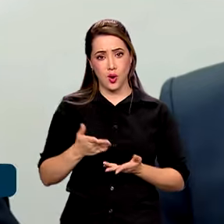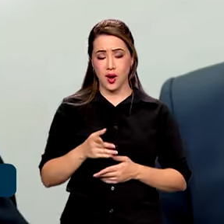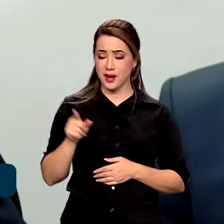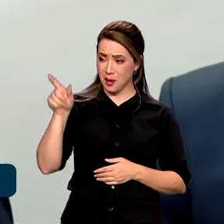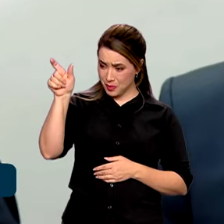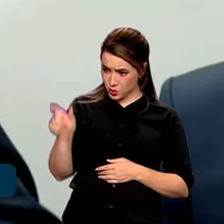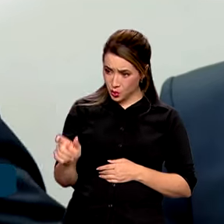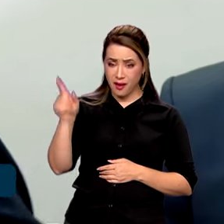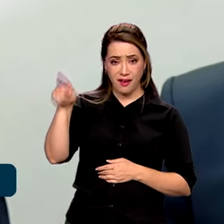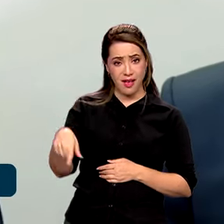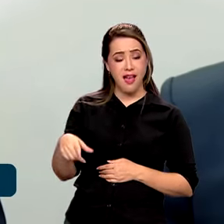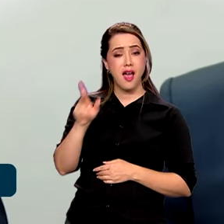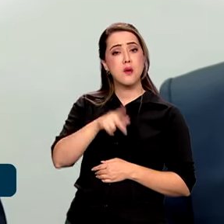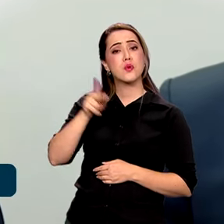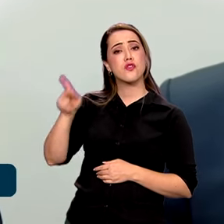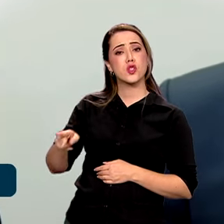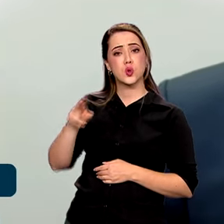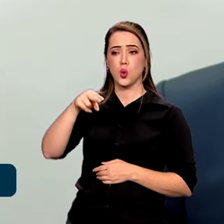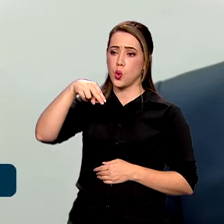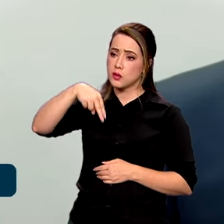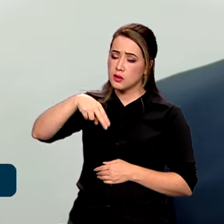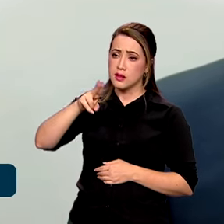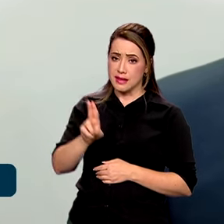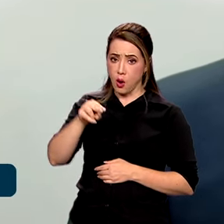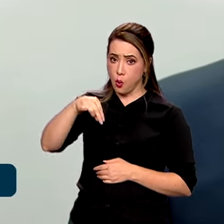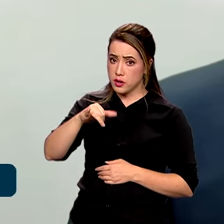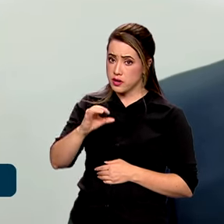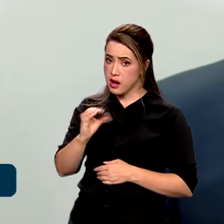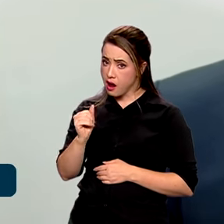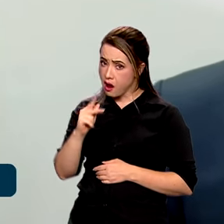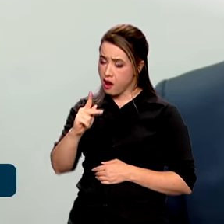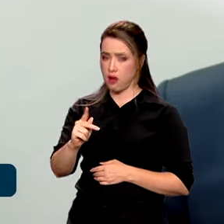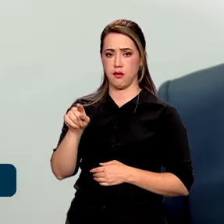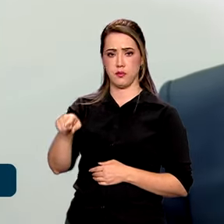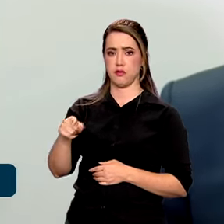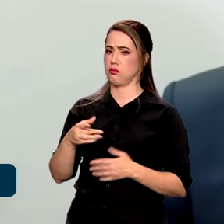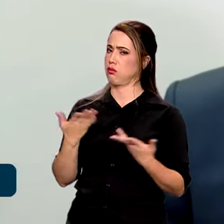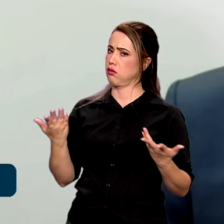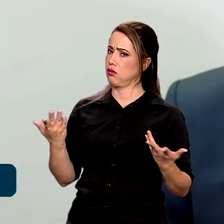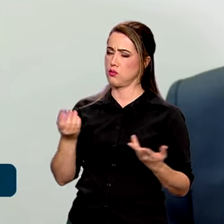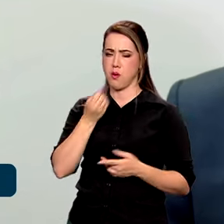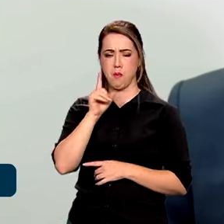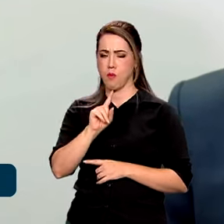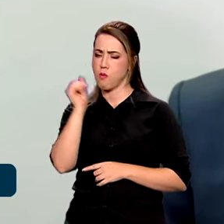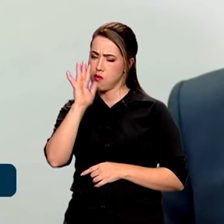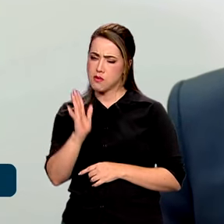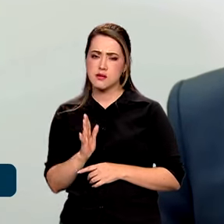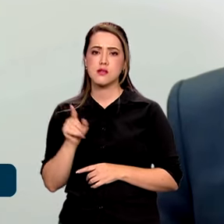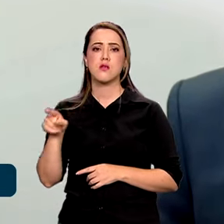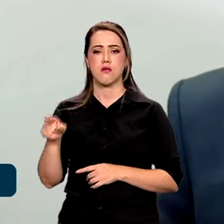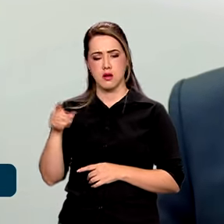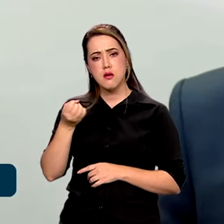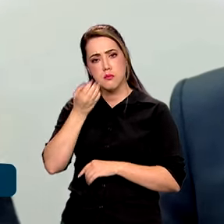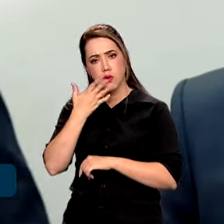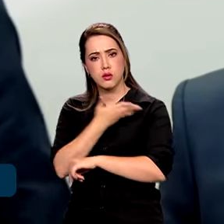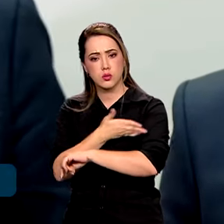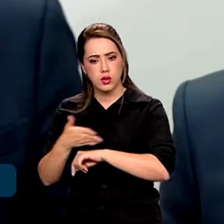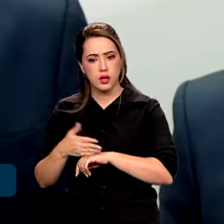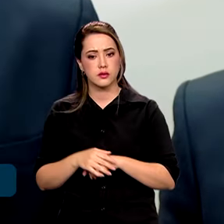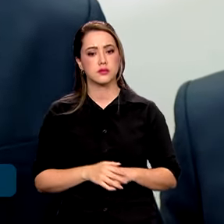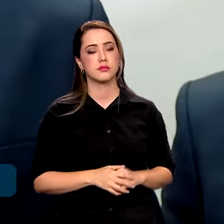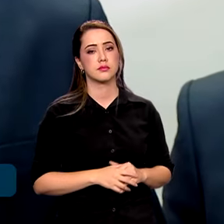e esse alvoroço todo está exagerado. Isso aí não é bom para o Brasil. O senhor viu com naturalidade a